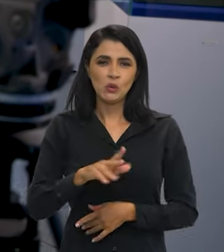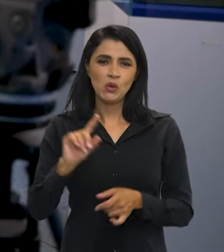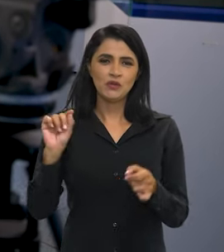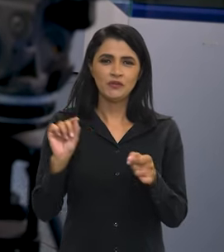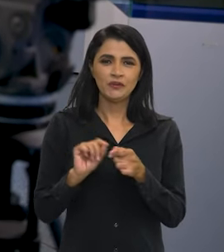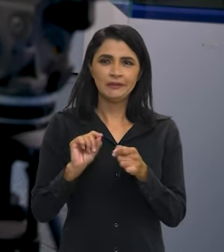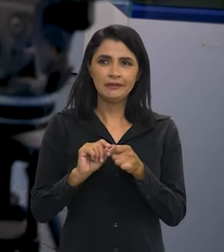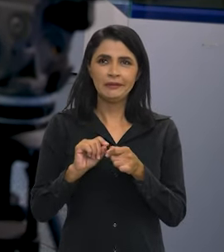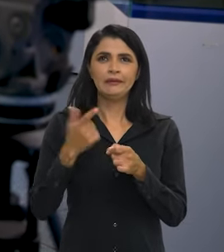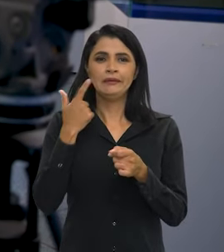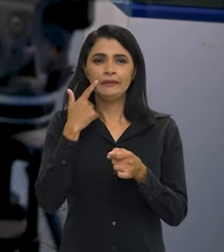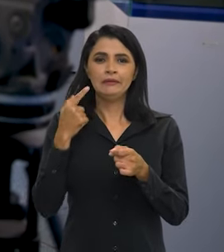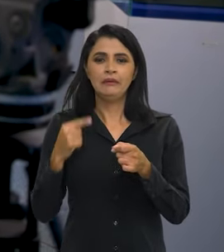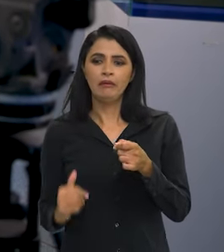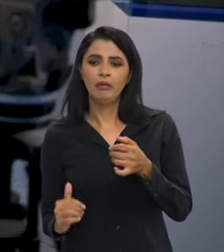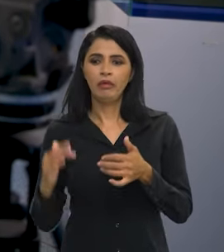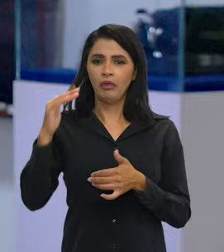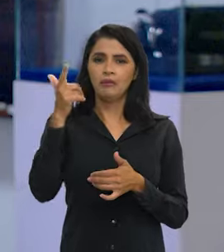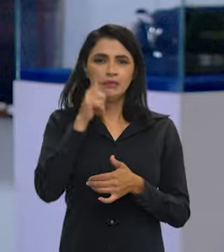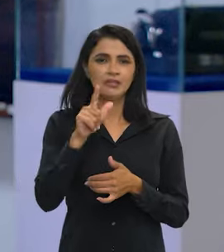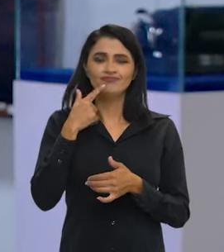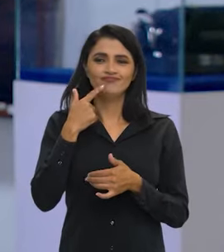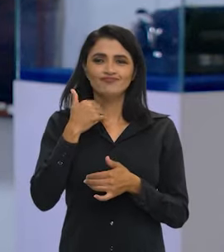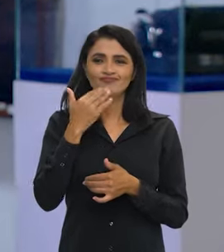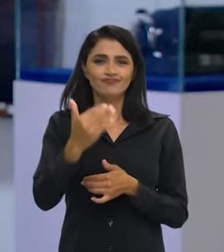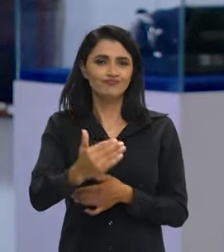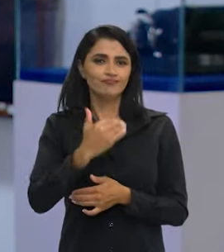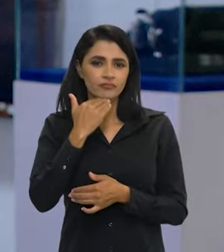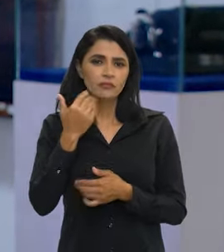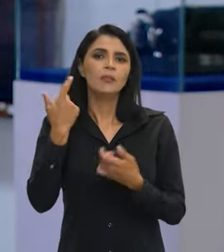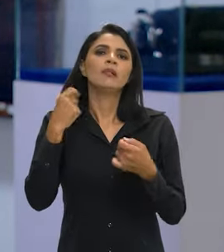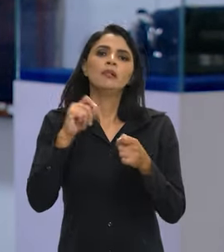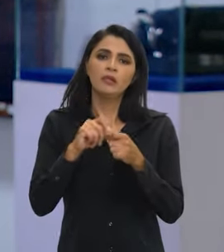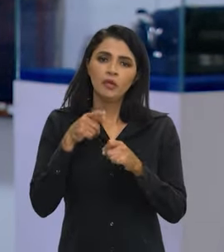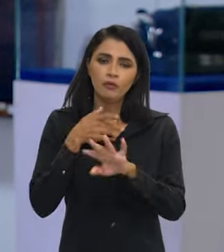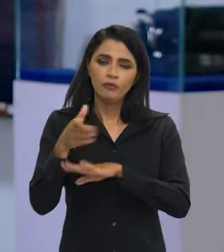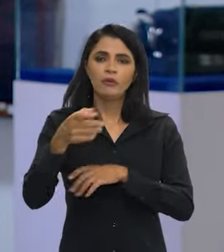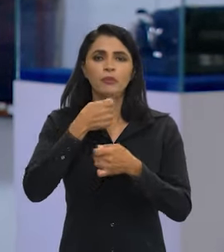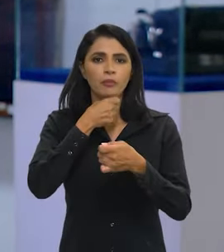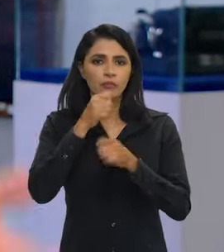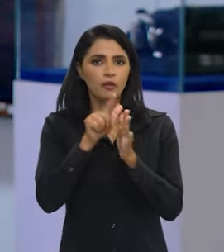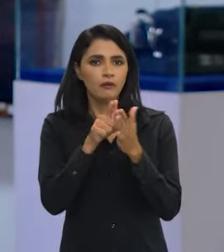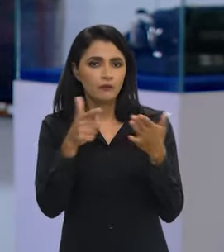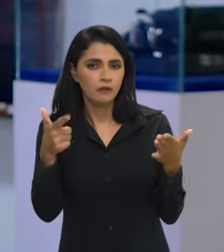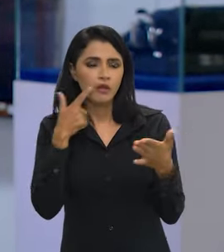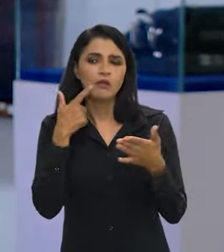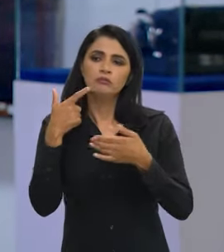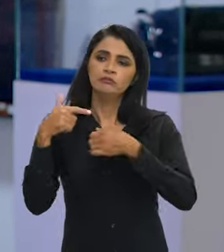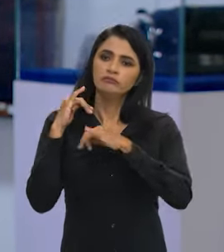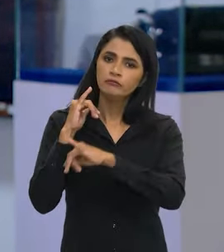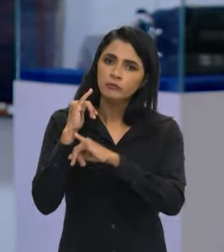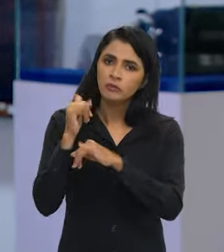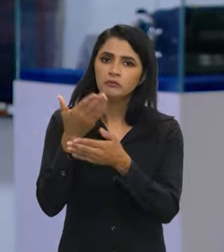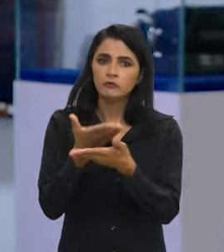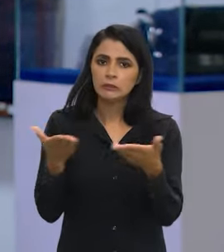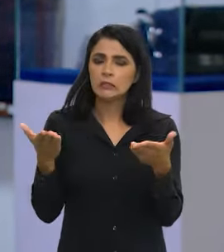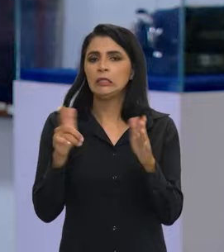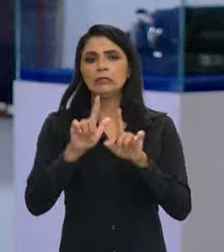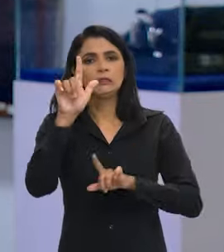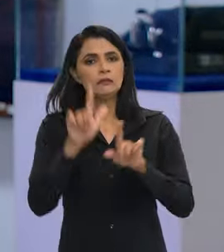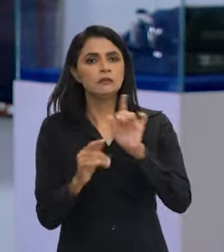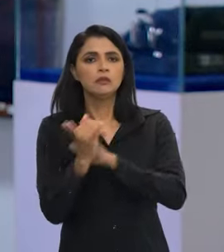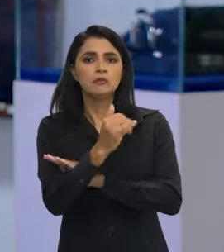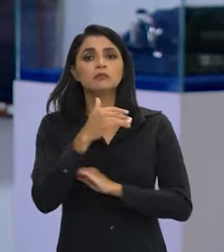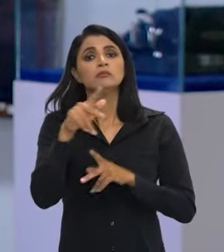coisas de baixo para cima, etc. Porque não funciona. Então, nós fizemos adesão, fomos para a imprensa, falamos com vocês, falamos com todos os veículos.